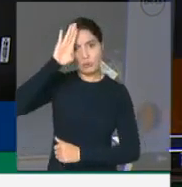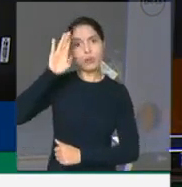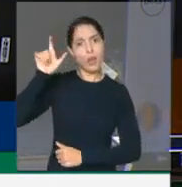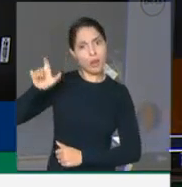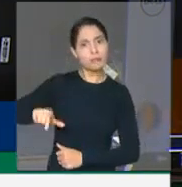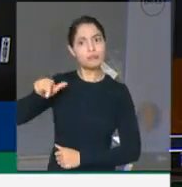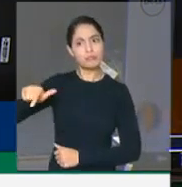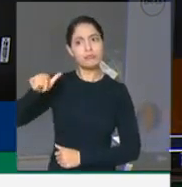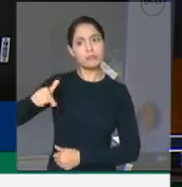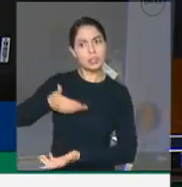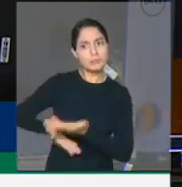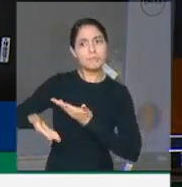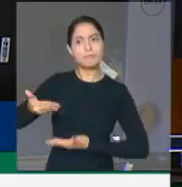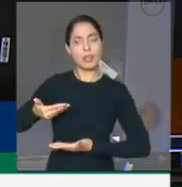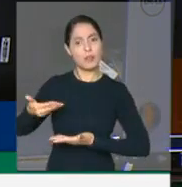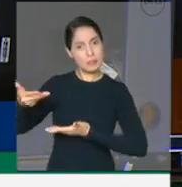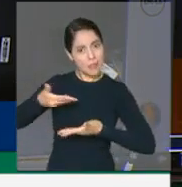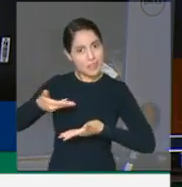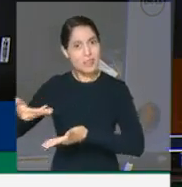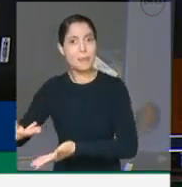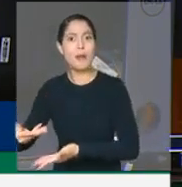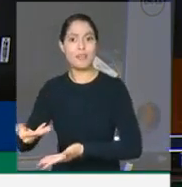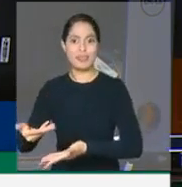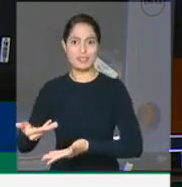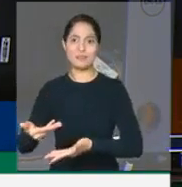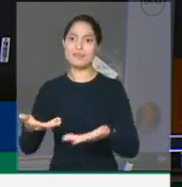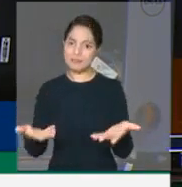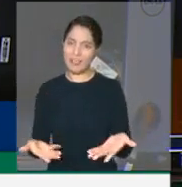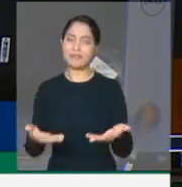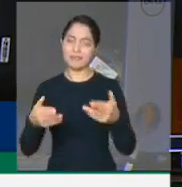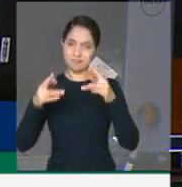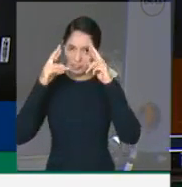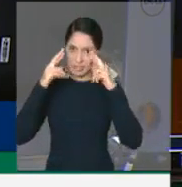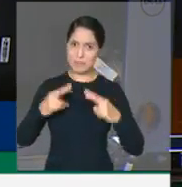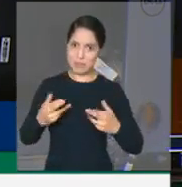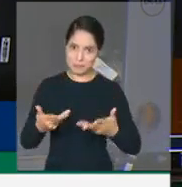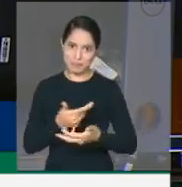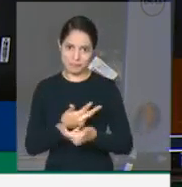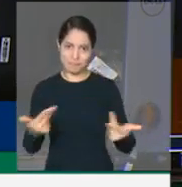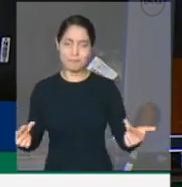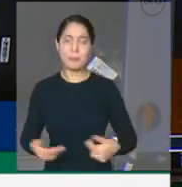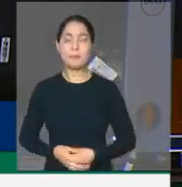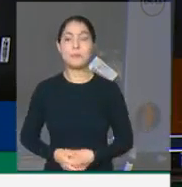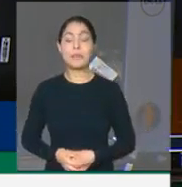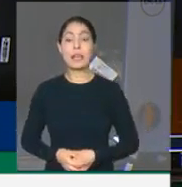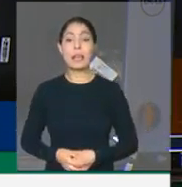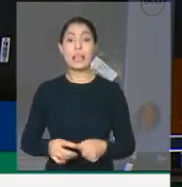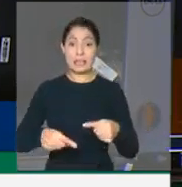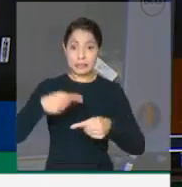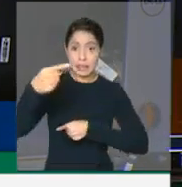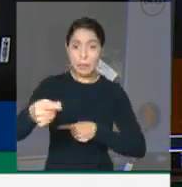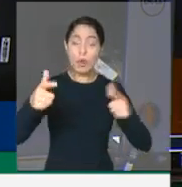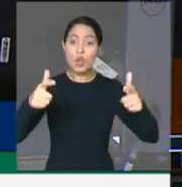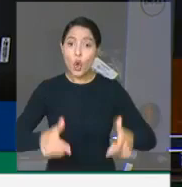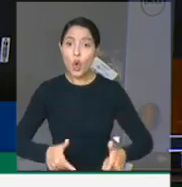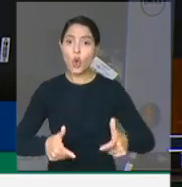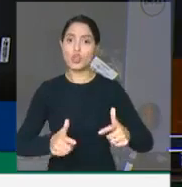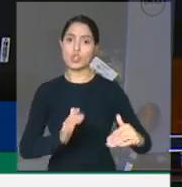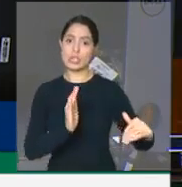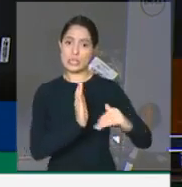recebido com elegância e cordialidade, como mandam os ritos. Depois, junto com o presidente do Senado,